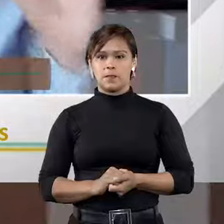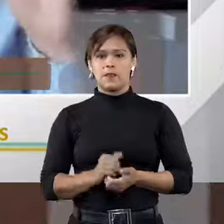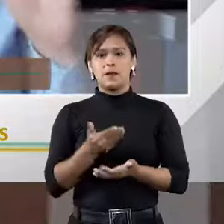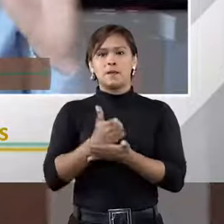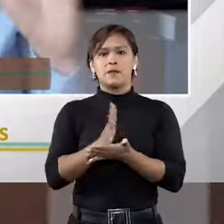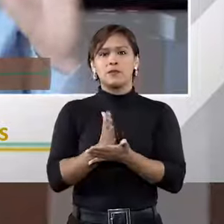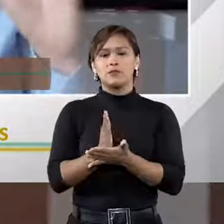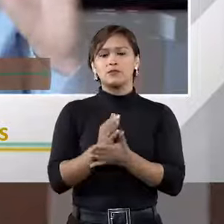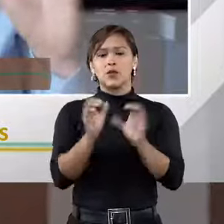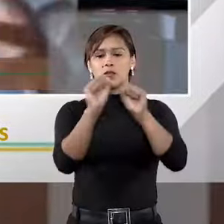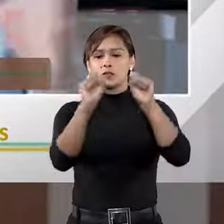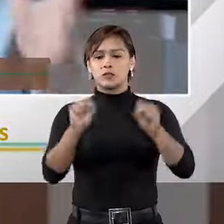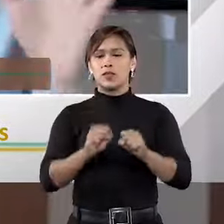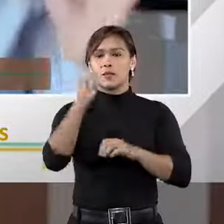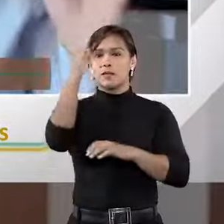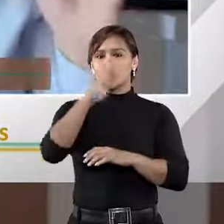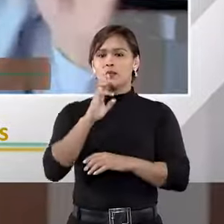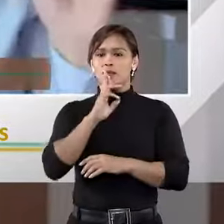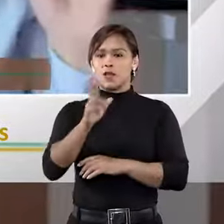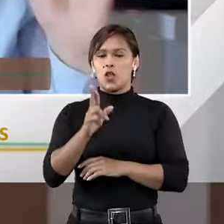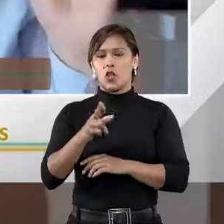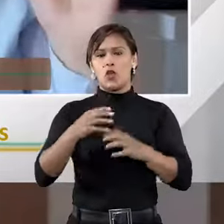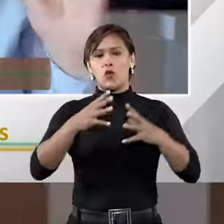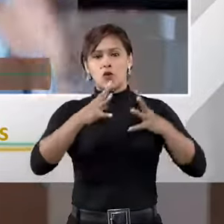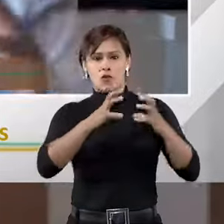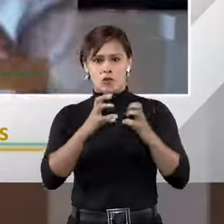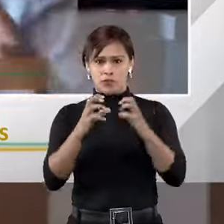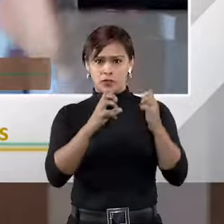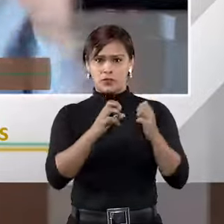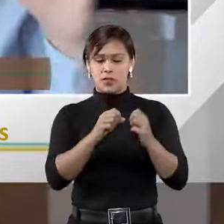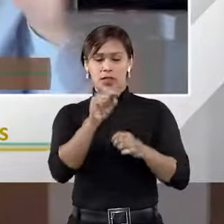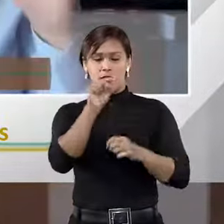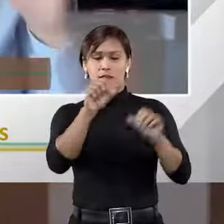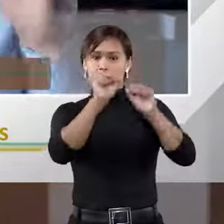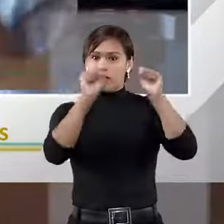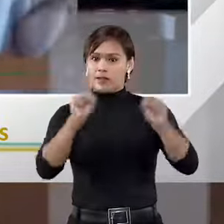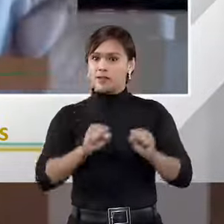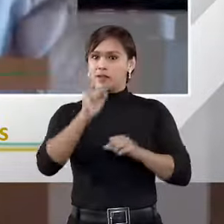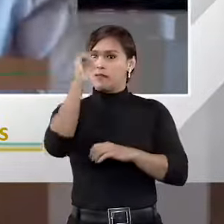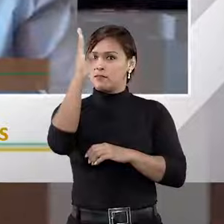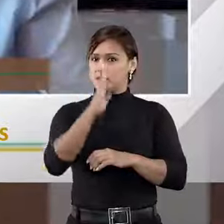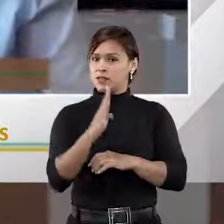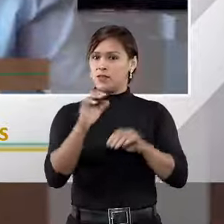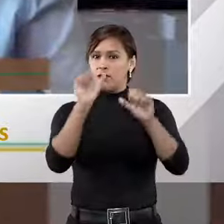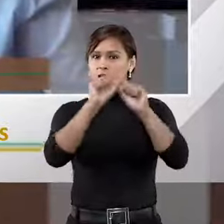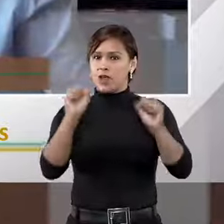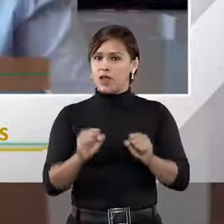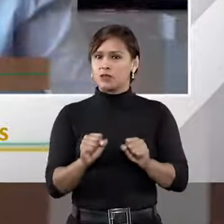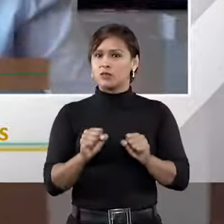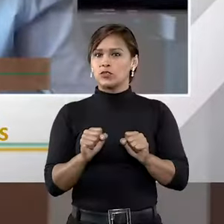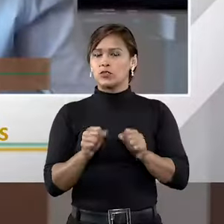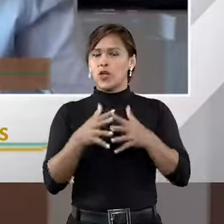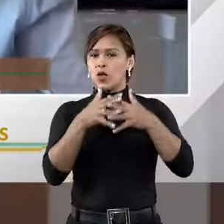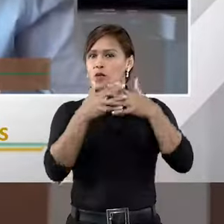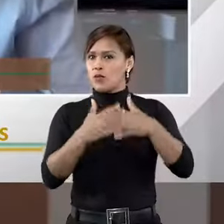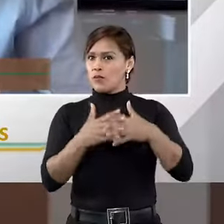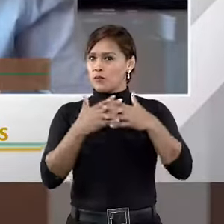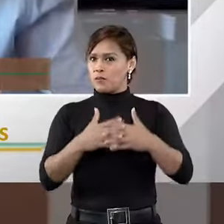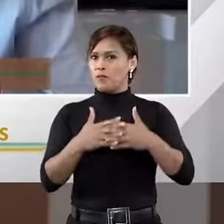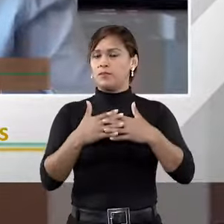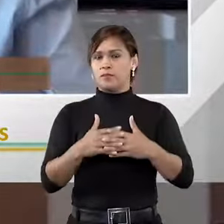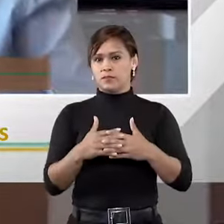um sistema brasileiro de resolução de conflitos. Esse sistema brasileiro é um sistema muito complexo